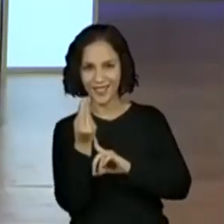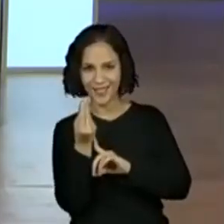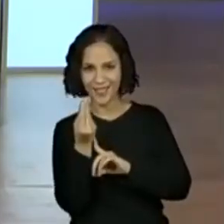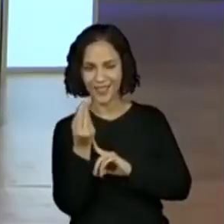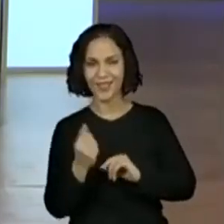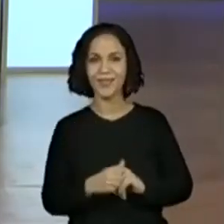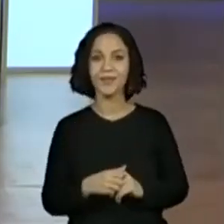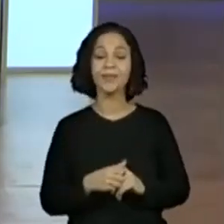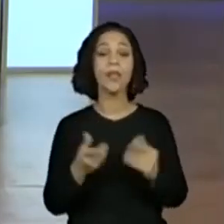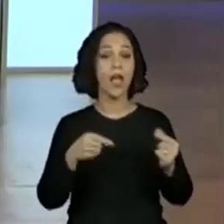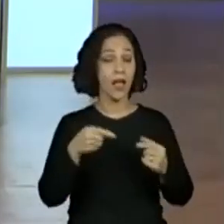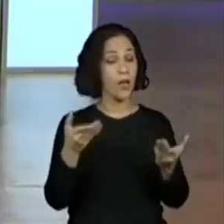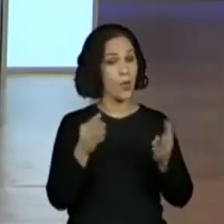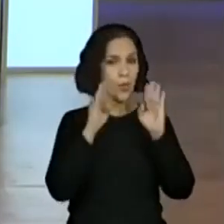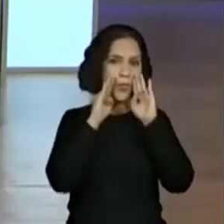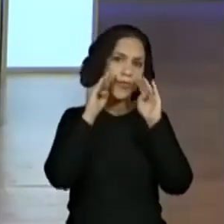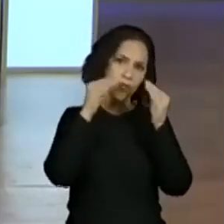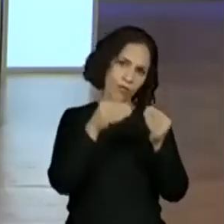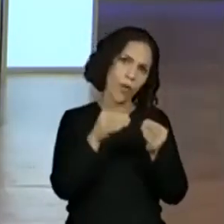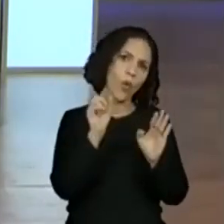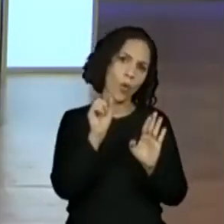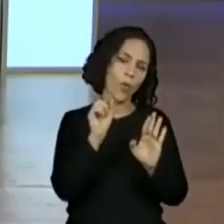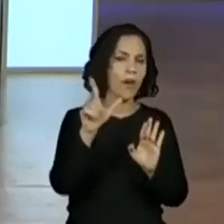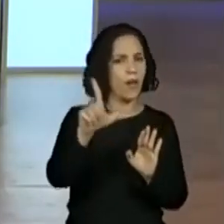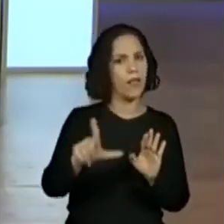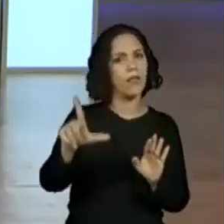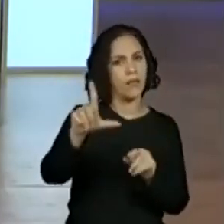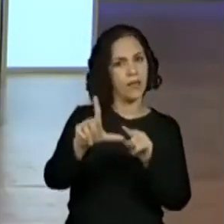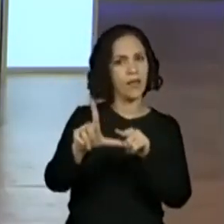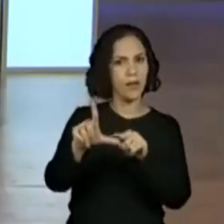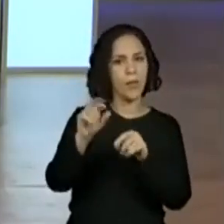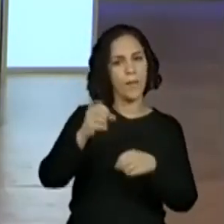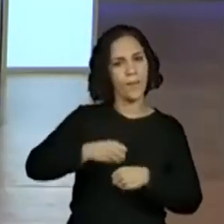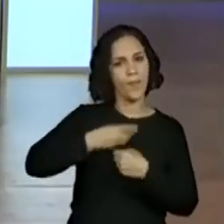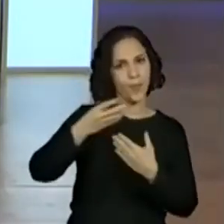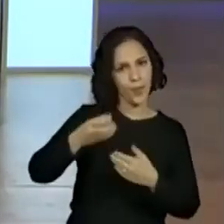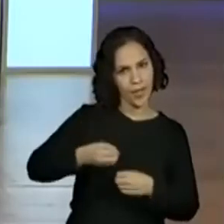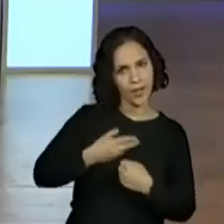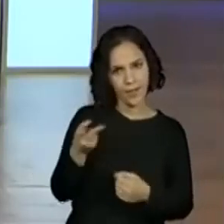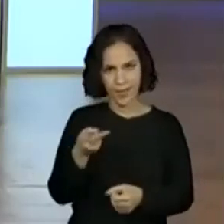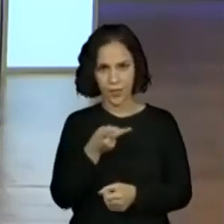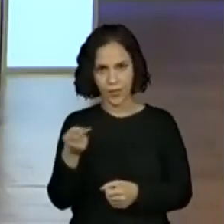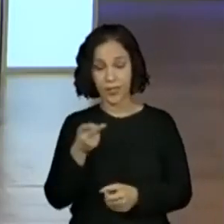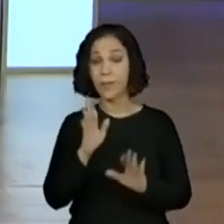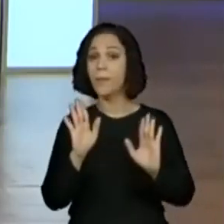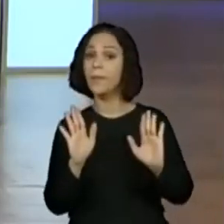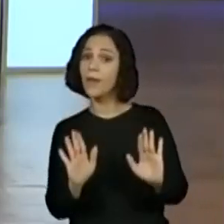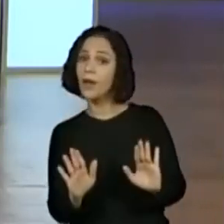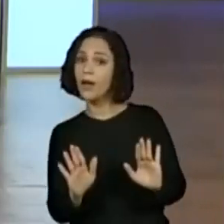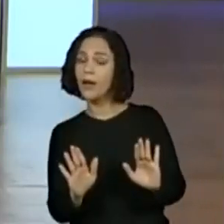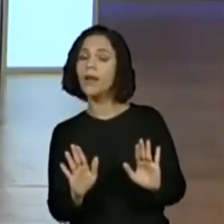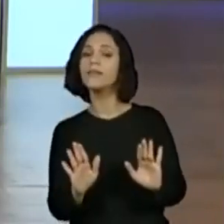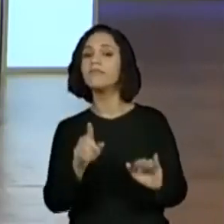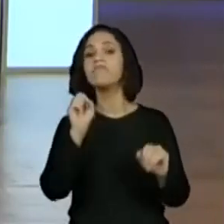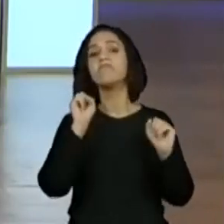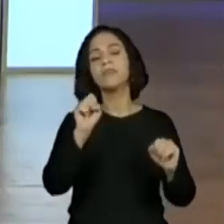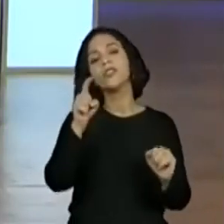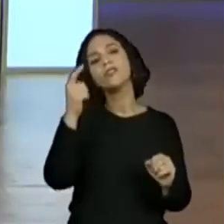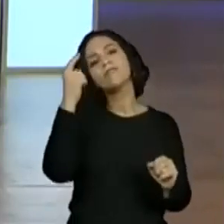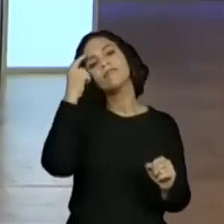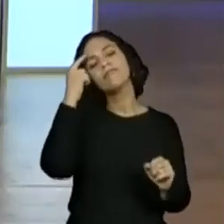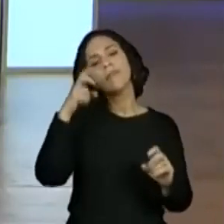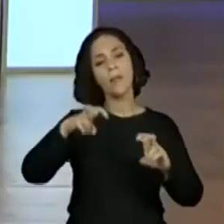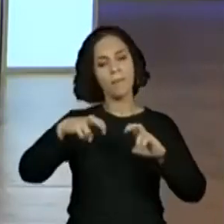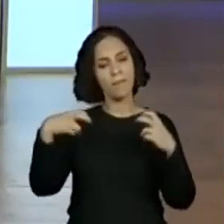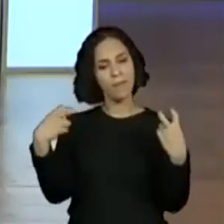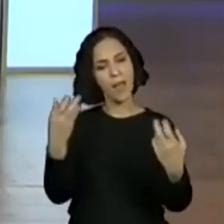No nosso foco, ficará mais para a literária com relação aos poemas e poesias. Mas vocês podem fazer uma reunião